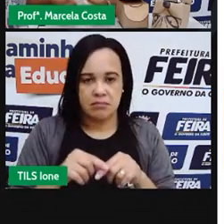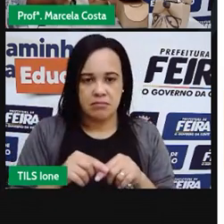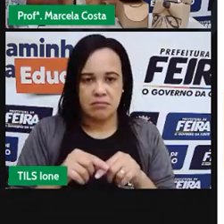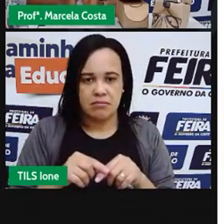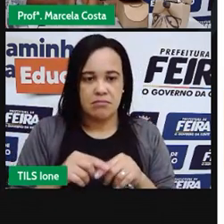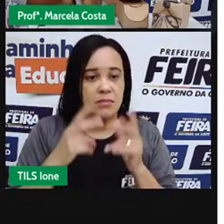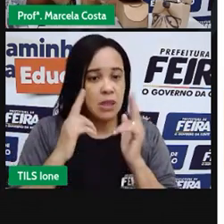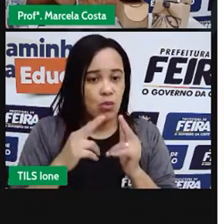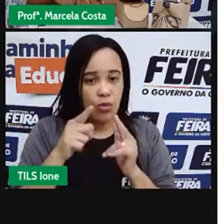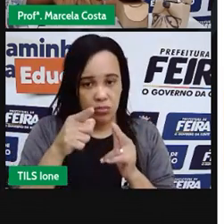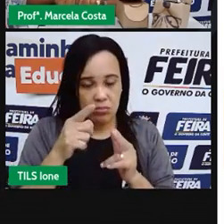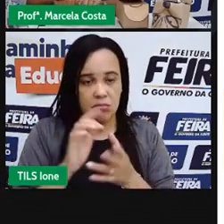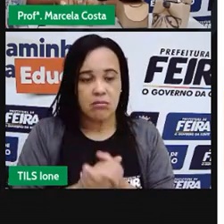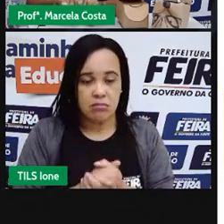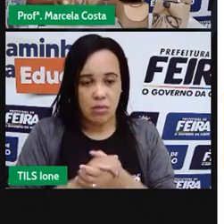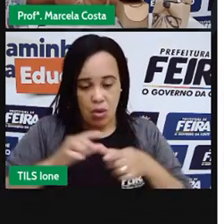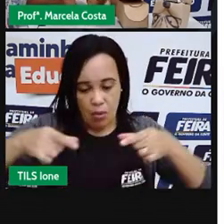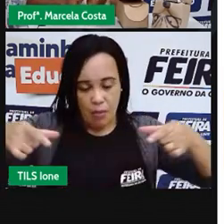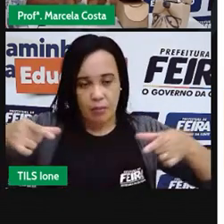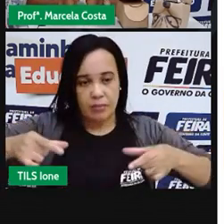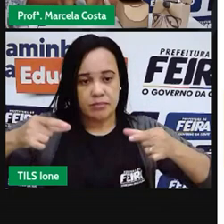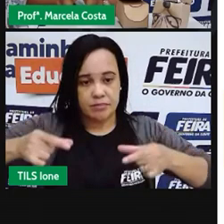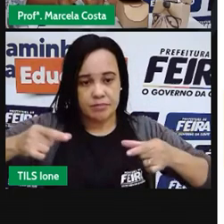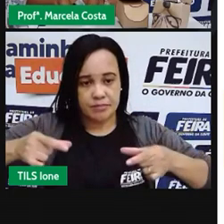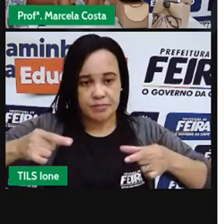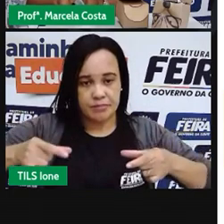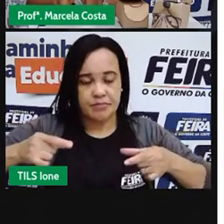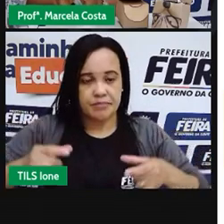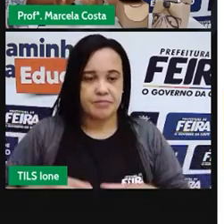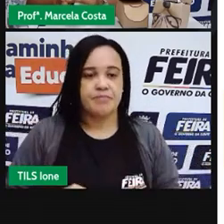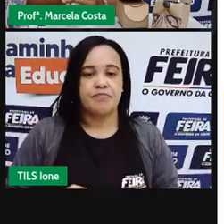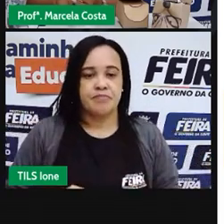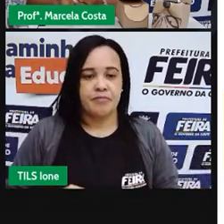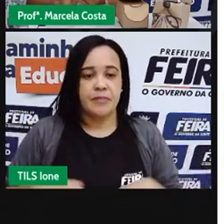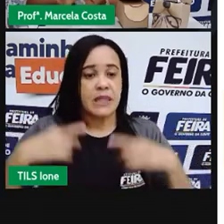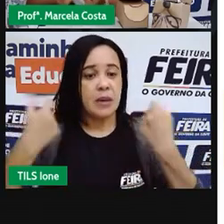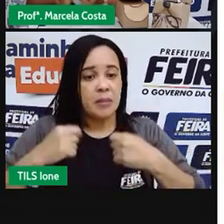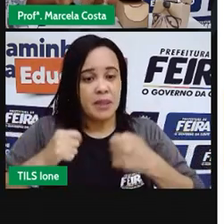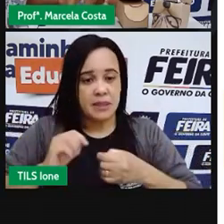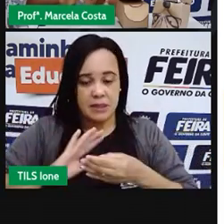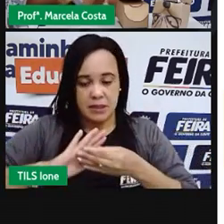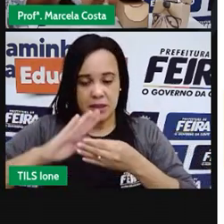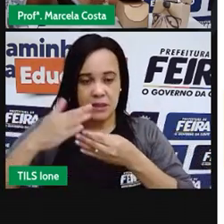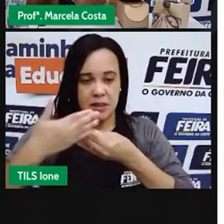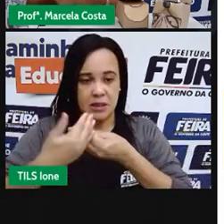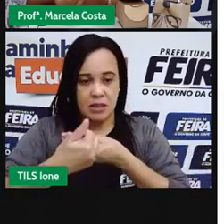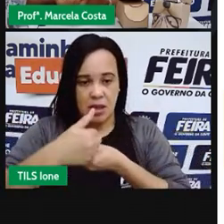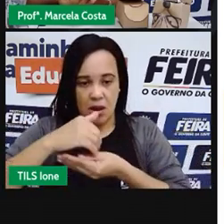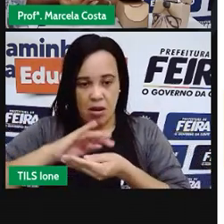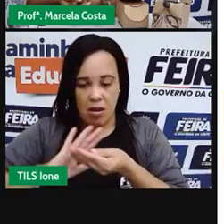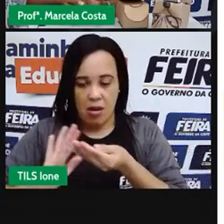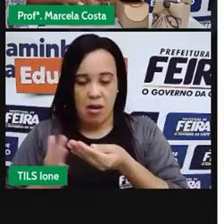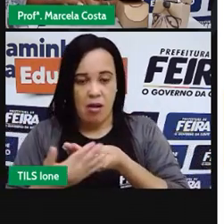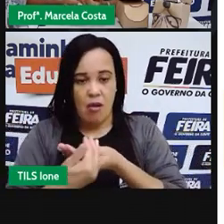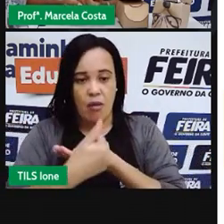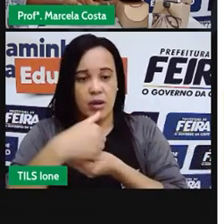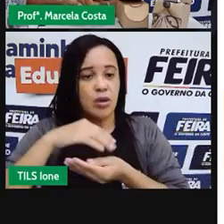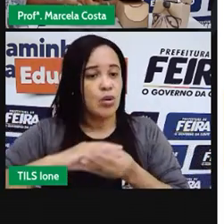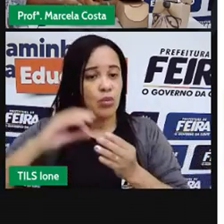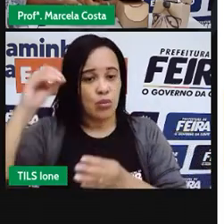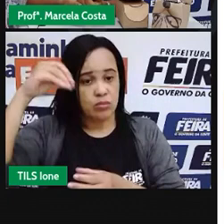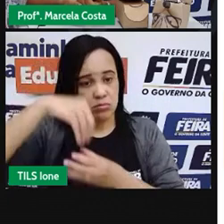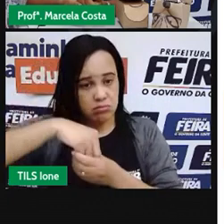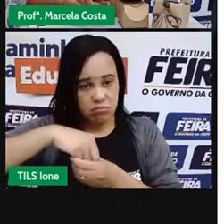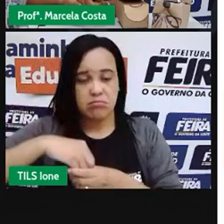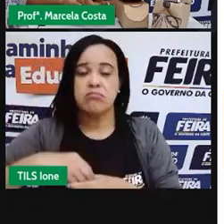Tem que ser um pedaço maior para que você consiga envolver a caixa com essa cartolina.